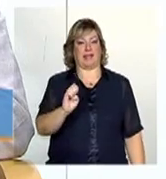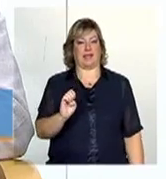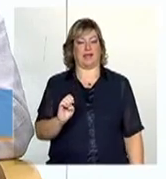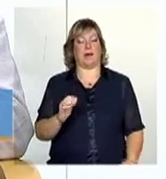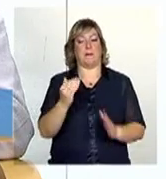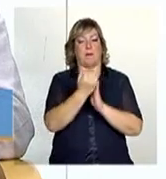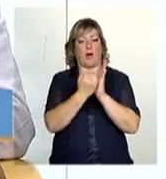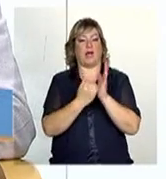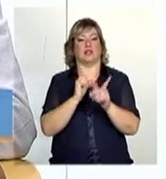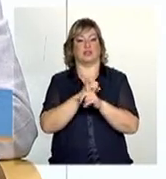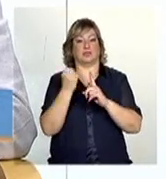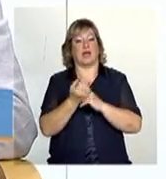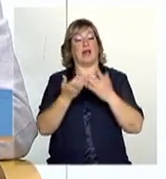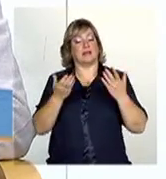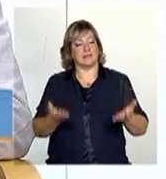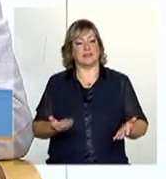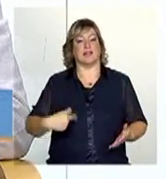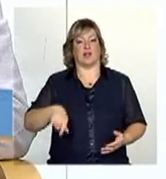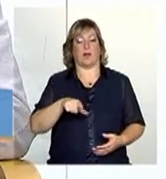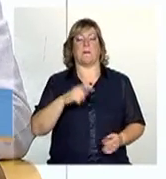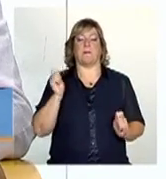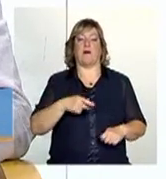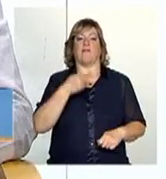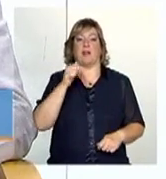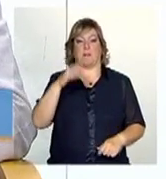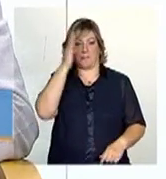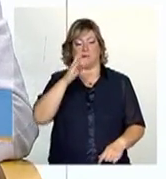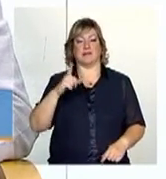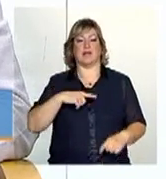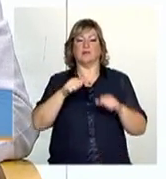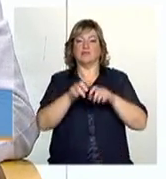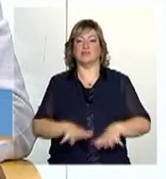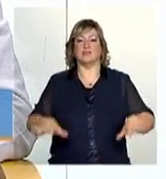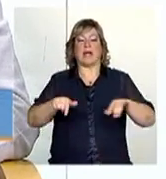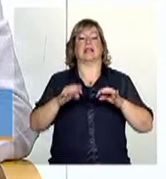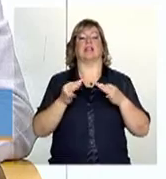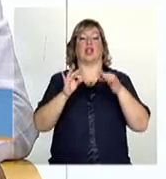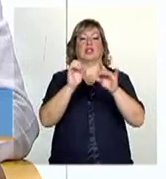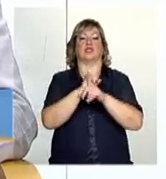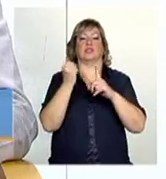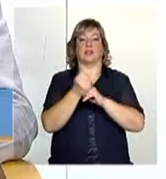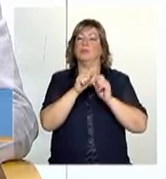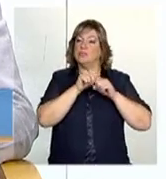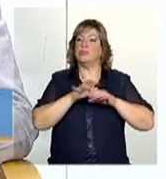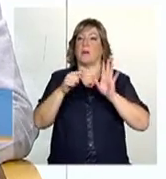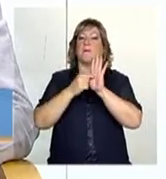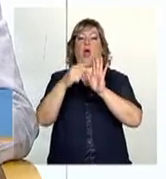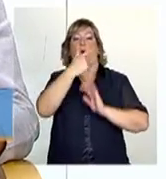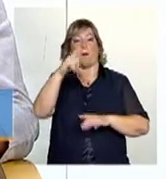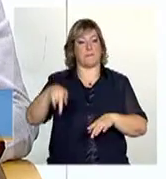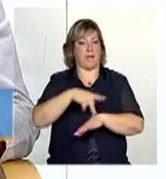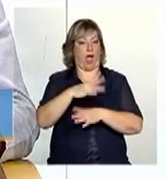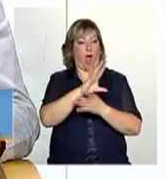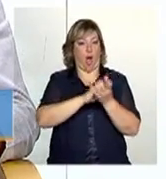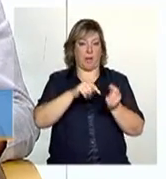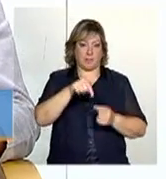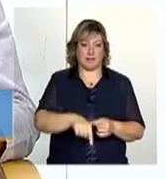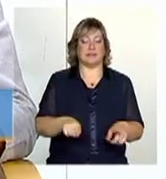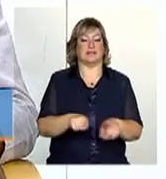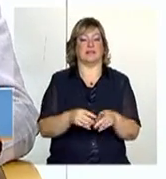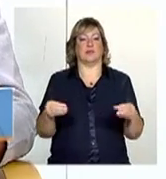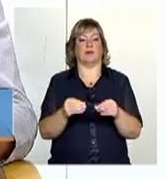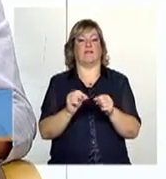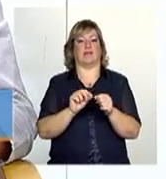o Brasil tem sim uma tecnologia social que exporta essa tecnologia e que consiste principalmente em compor uma rede aí